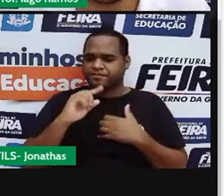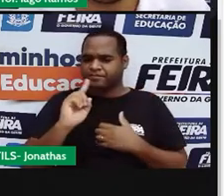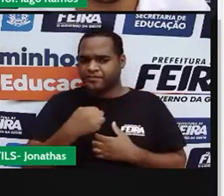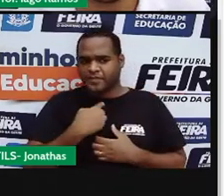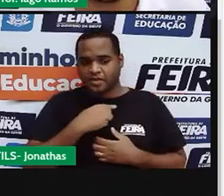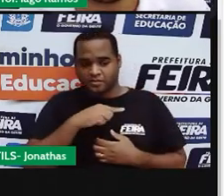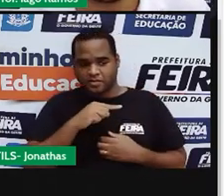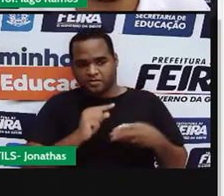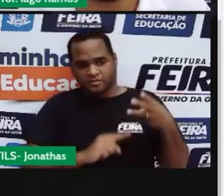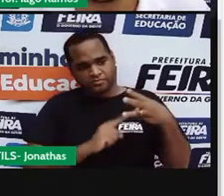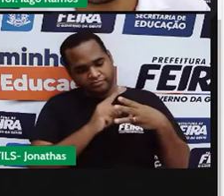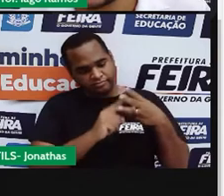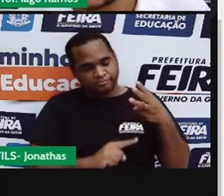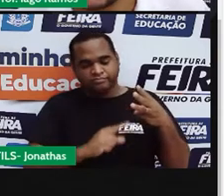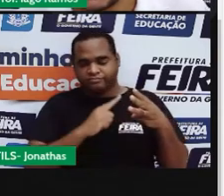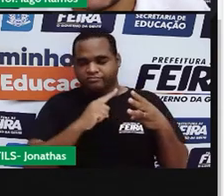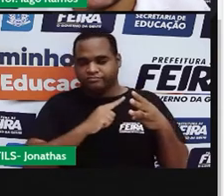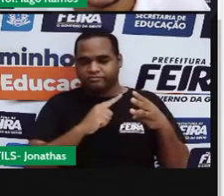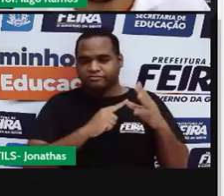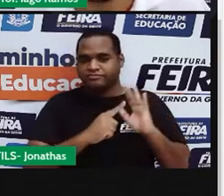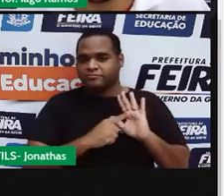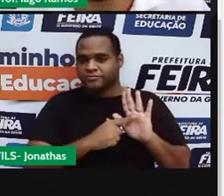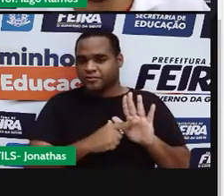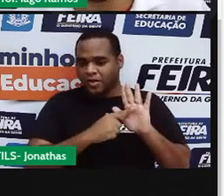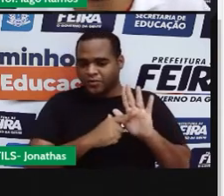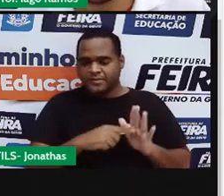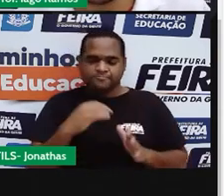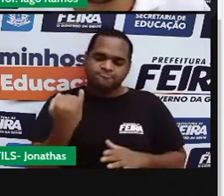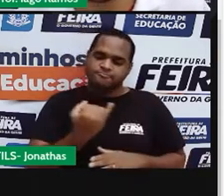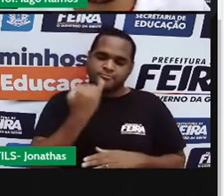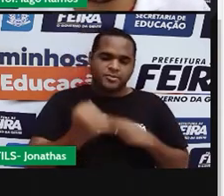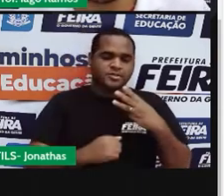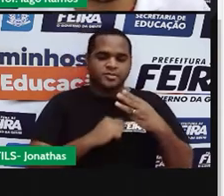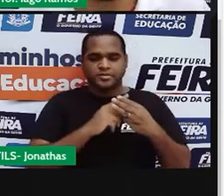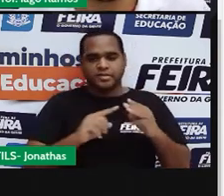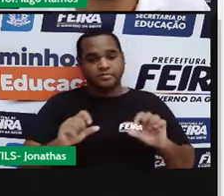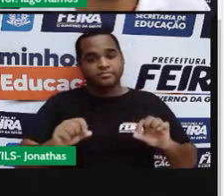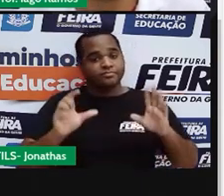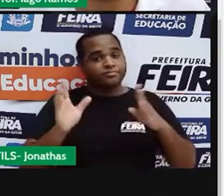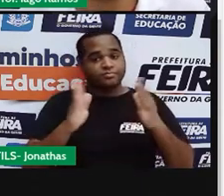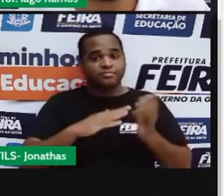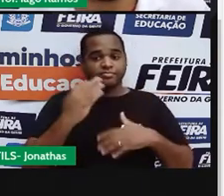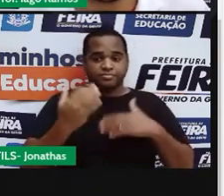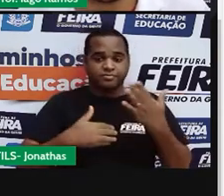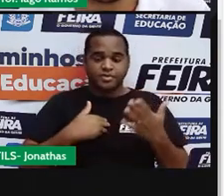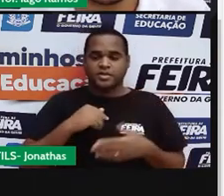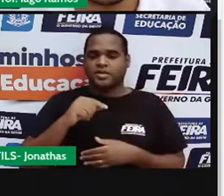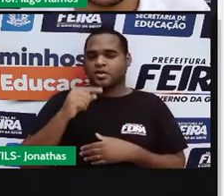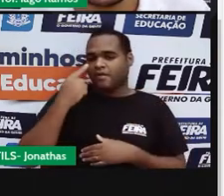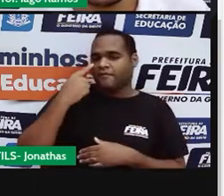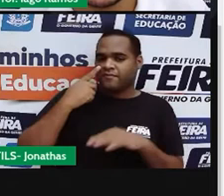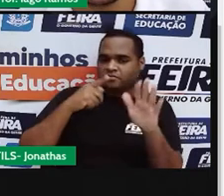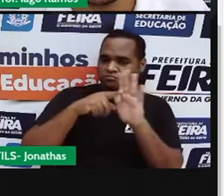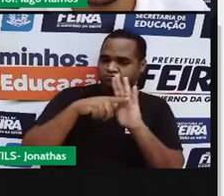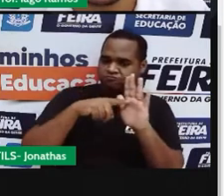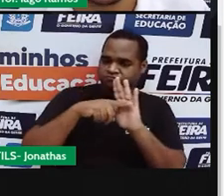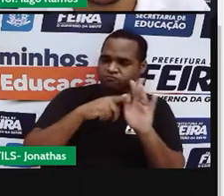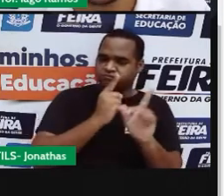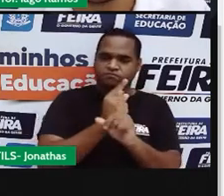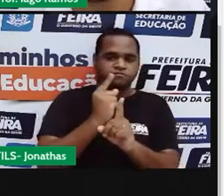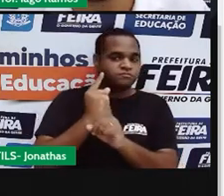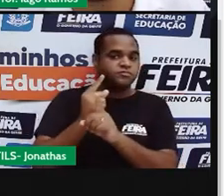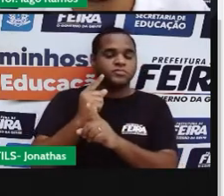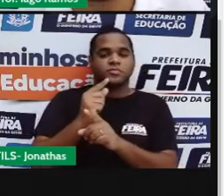situações que estão aqui na tela, né? Vamos analisar essa outra situação que está aparecendo aqui do lado.